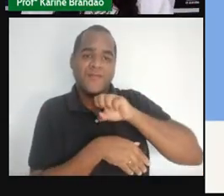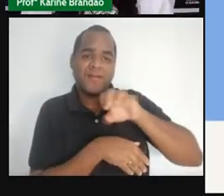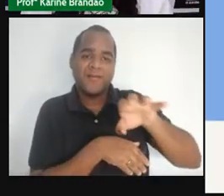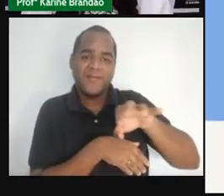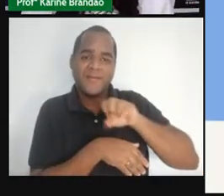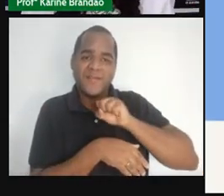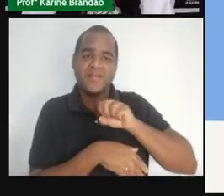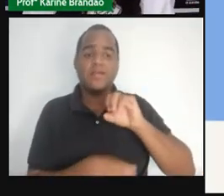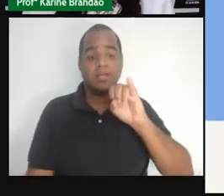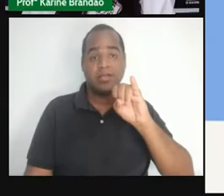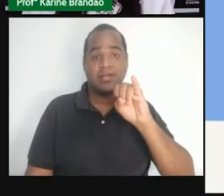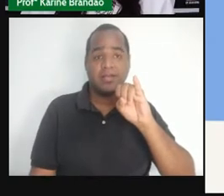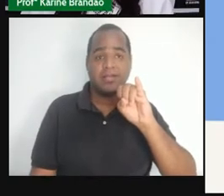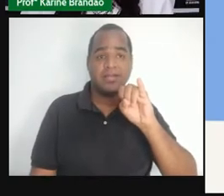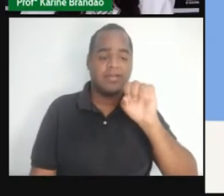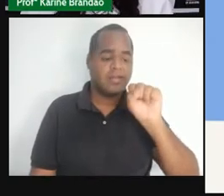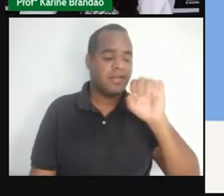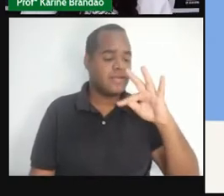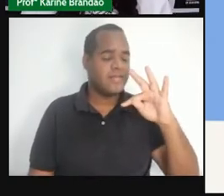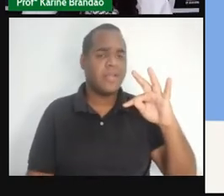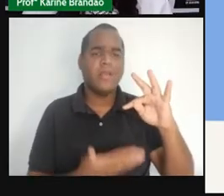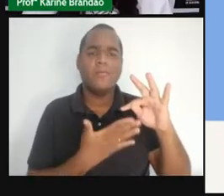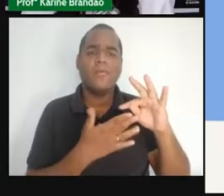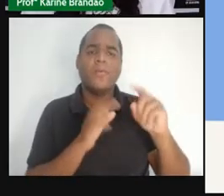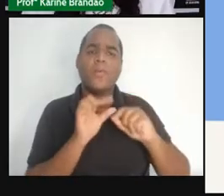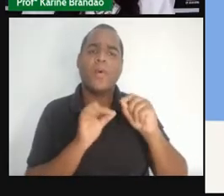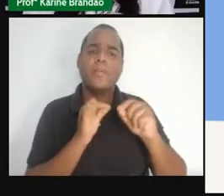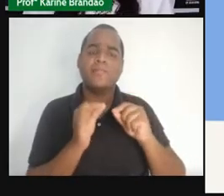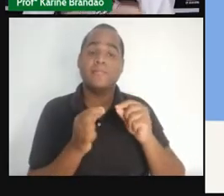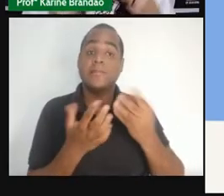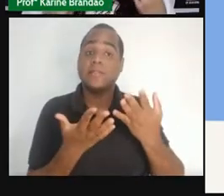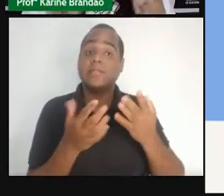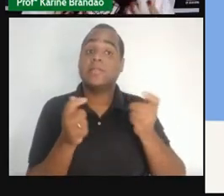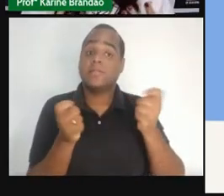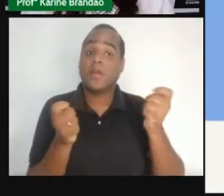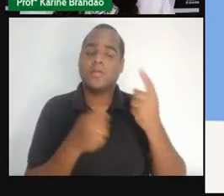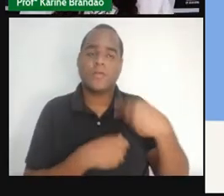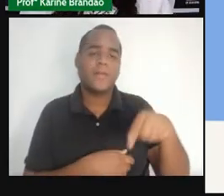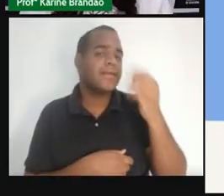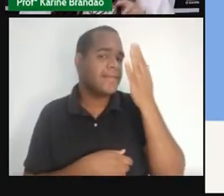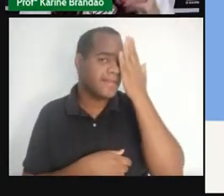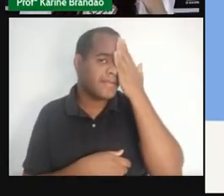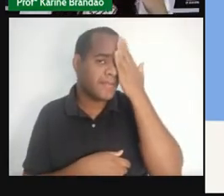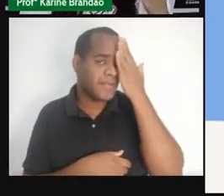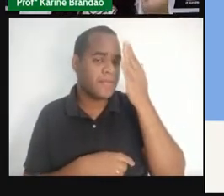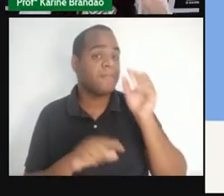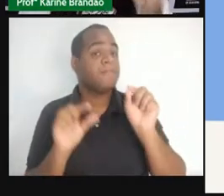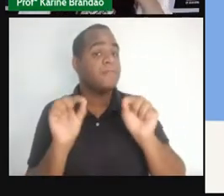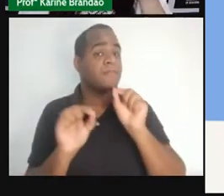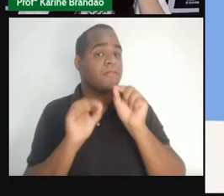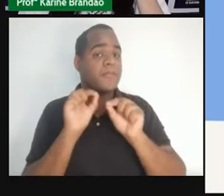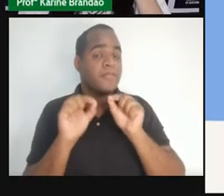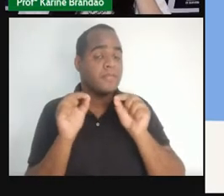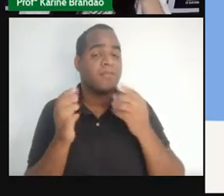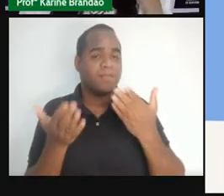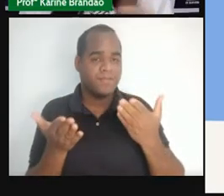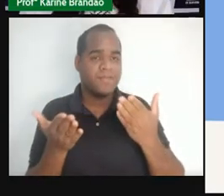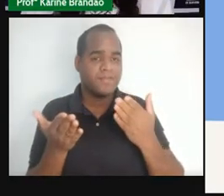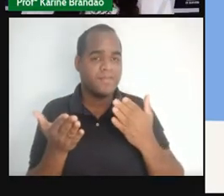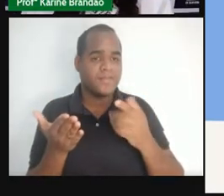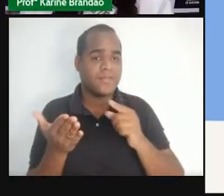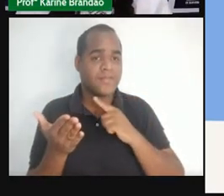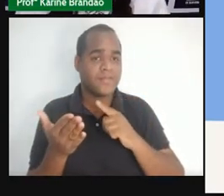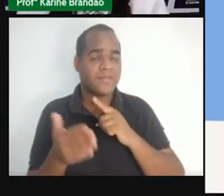De ISTs. Por que nós chamamos de ISTs? Porque nós já sabemos que nós temos